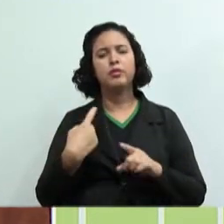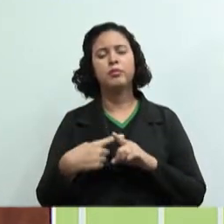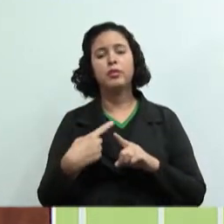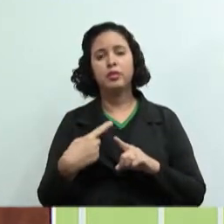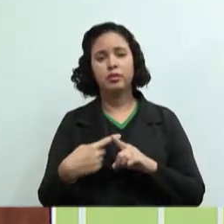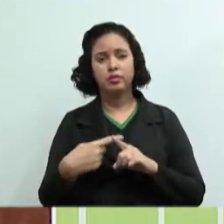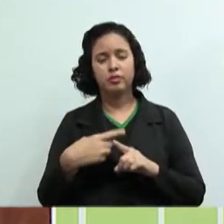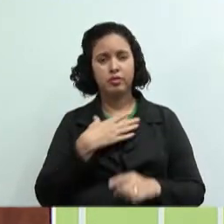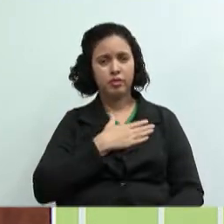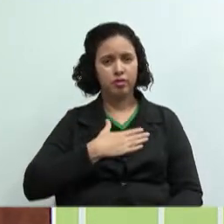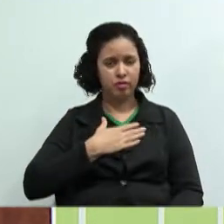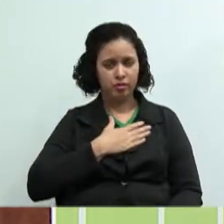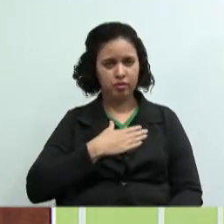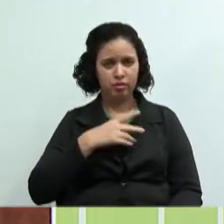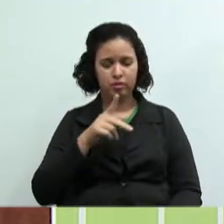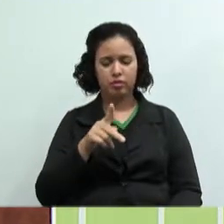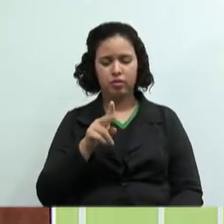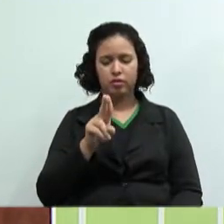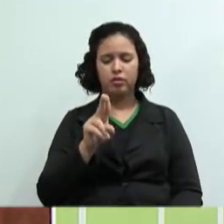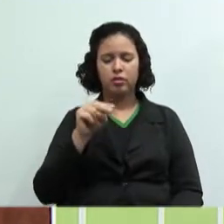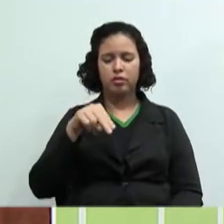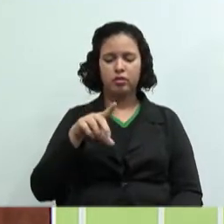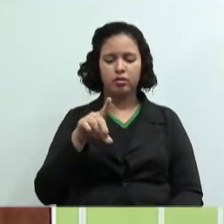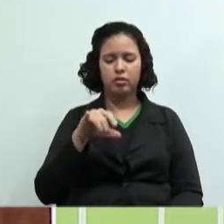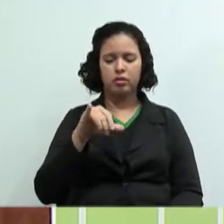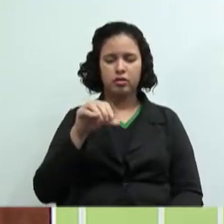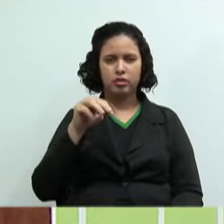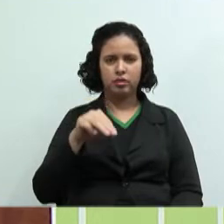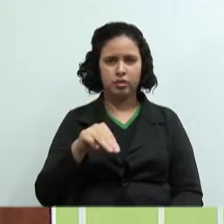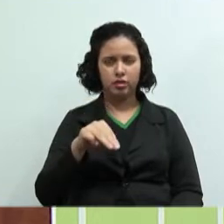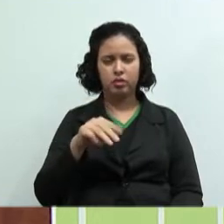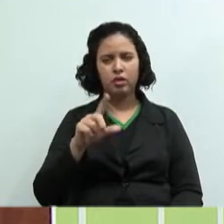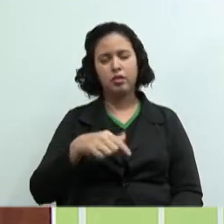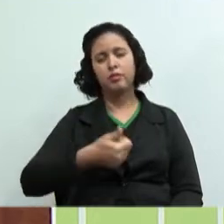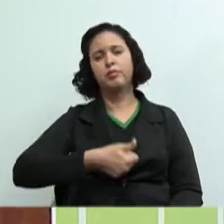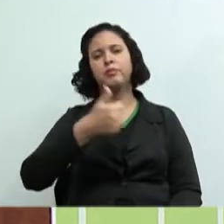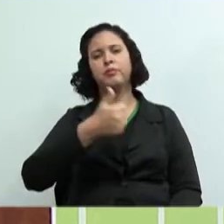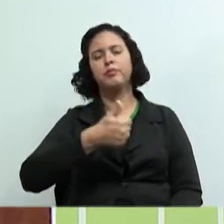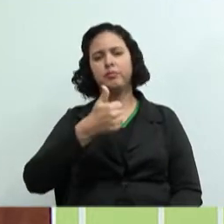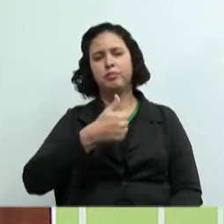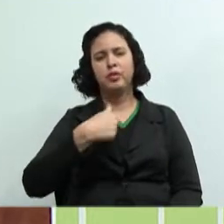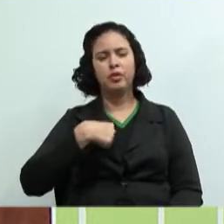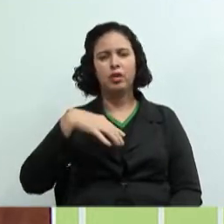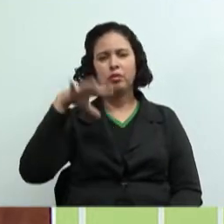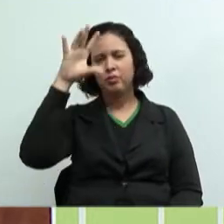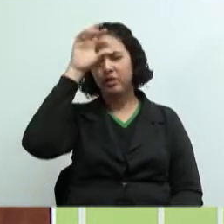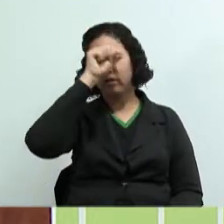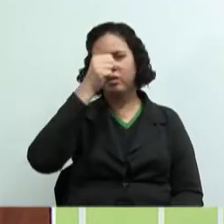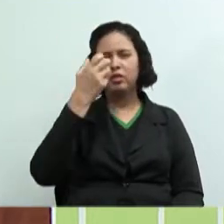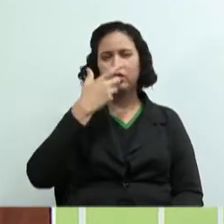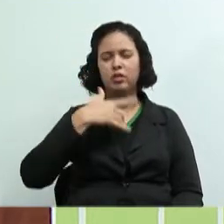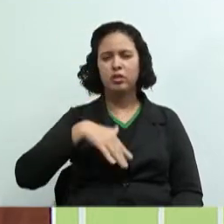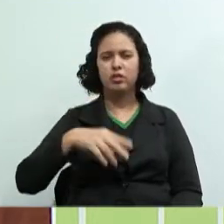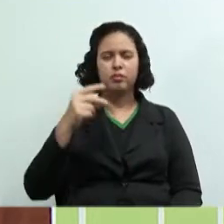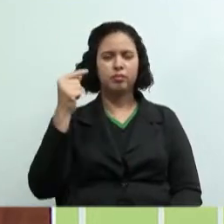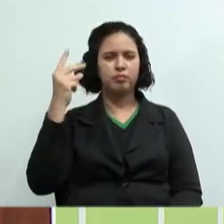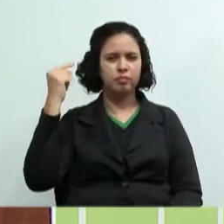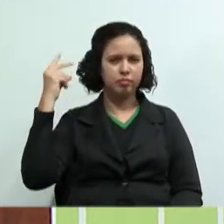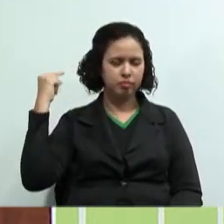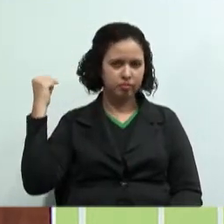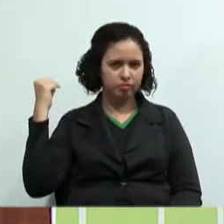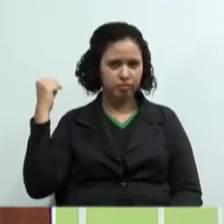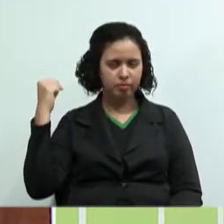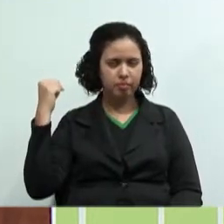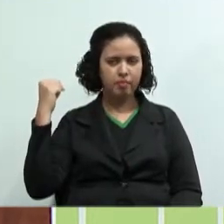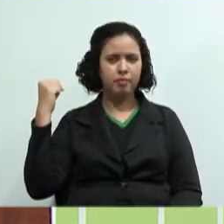gosta tanto de pudim. Então, assim, foi a primeira receita, quando eu era criança, eu aprendi a fazer, foi pudim, mas não foi de leite condensado, que na minha época, a